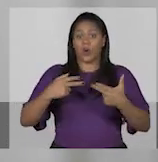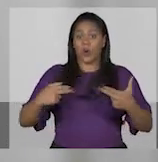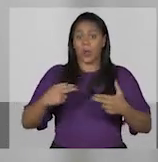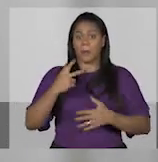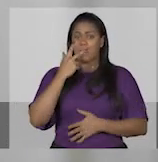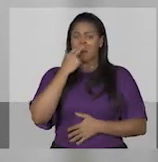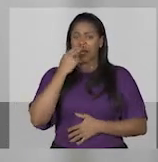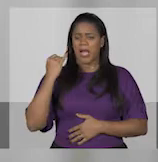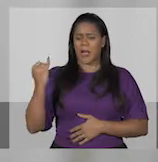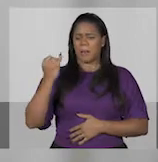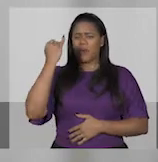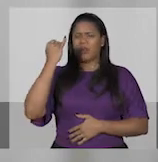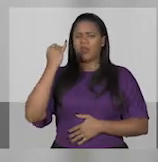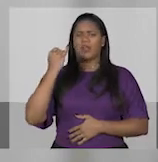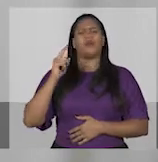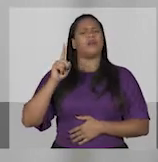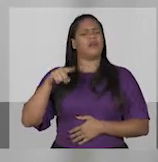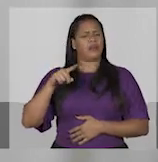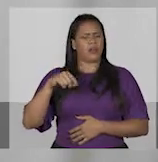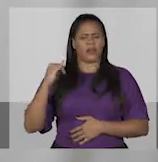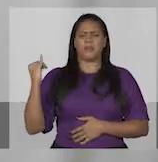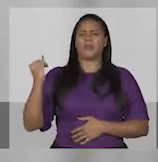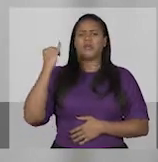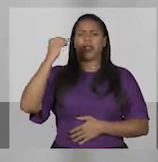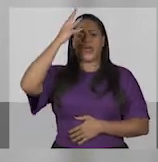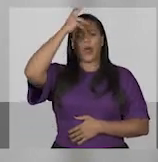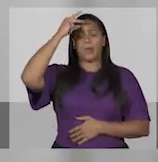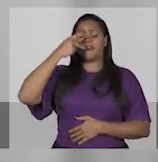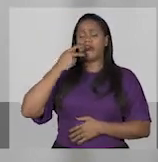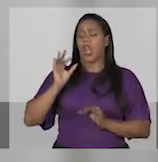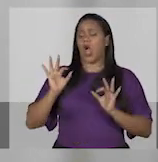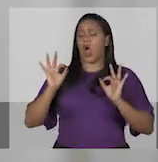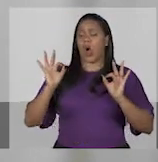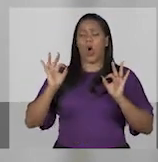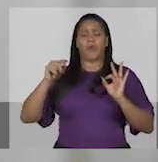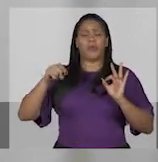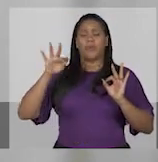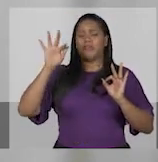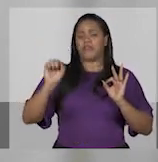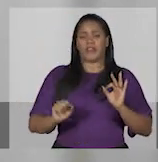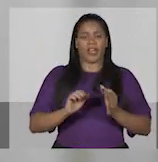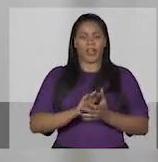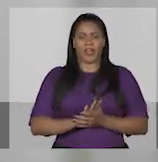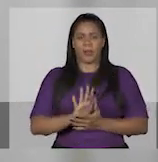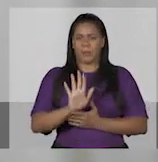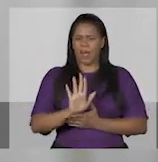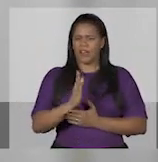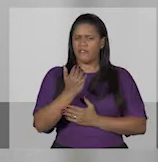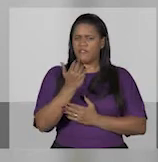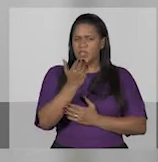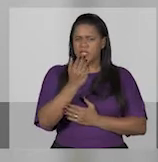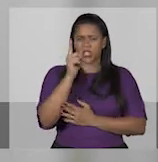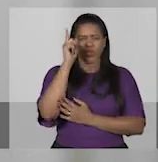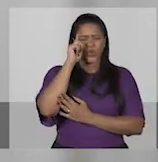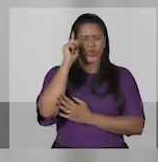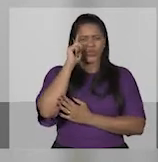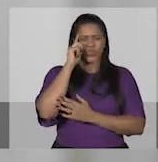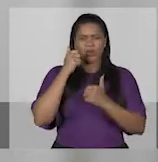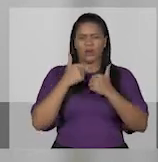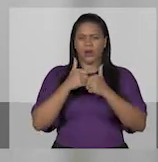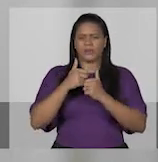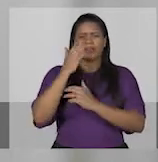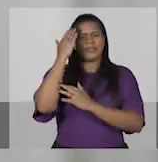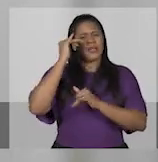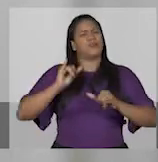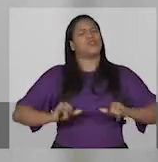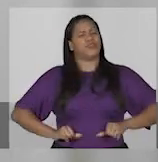questões pode não ser uma grande coisa para o prefeito Courbet Que diz que tá tudo bem em feira Mas você, que pega ônibus,